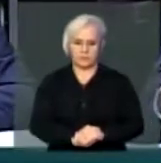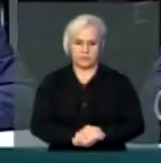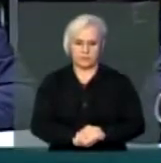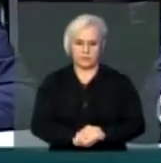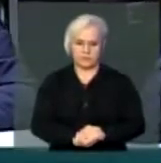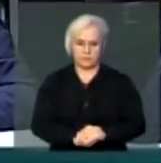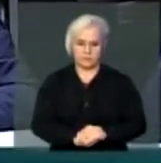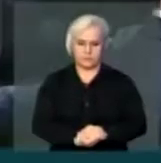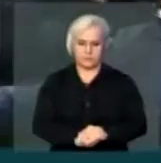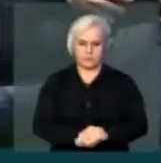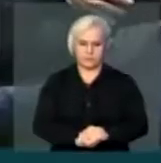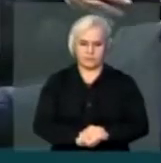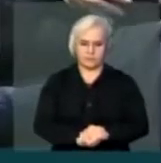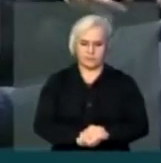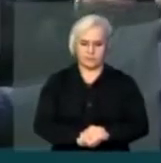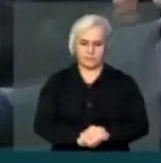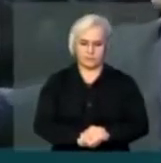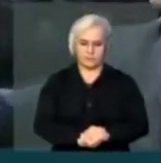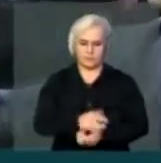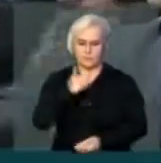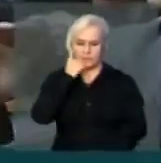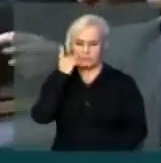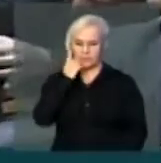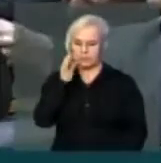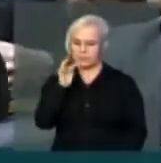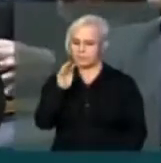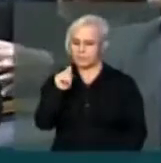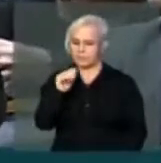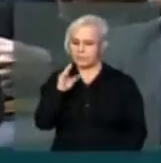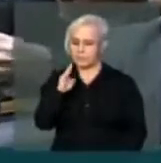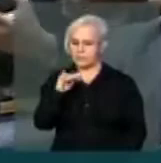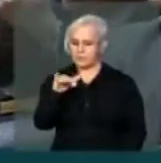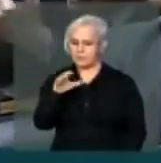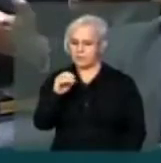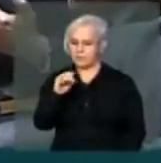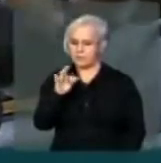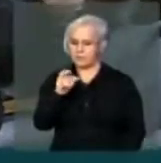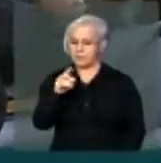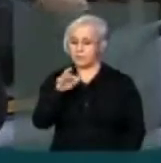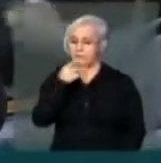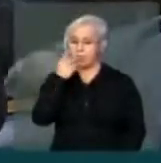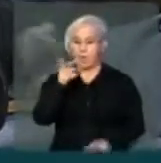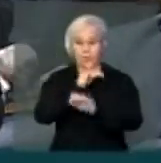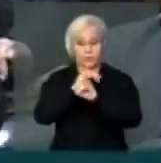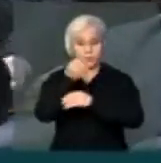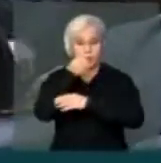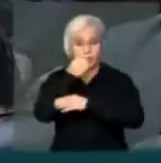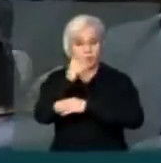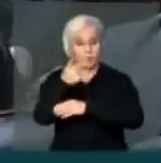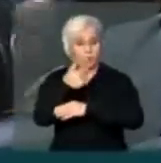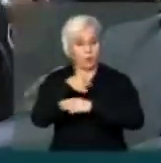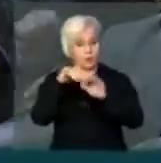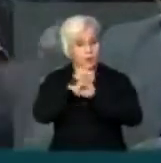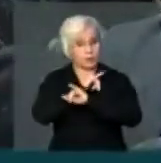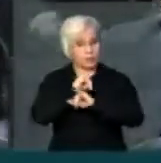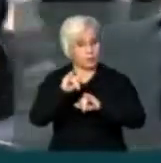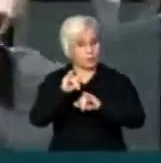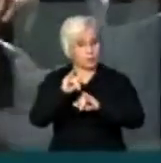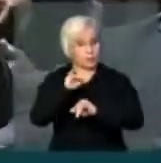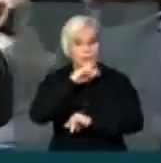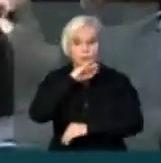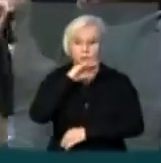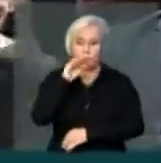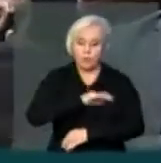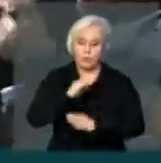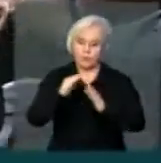O deputado Chico Alencar traz uma boa notícia e eu trago uma má notícia que pede a nós serenidade,